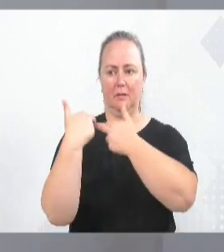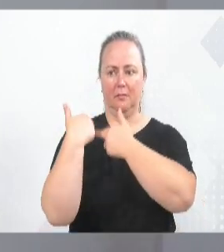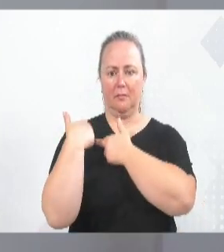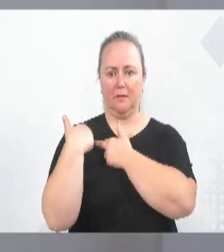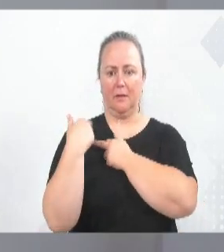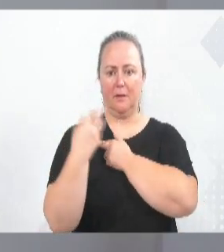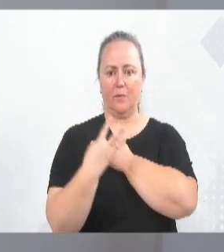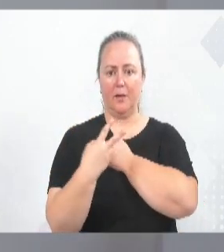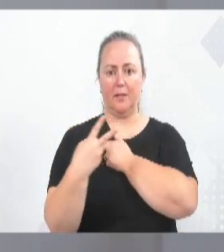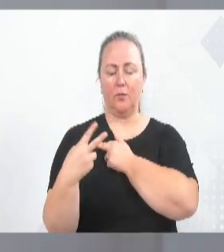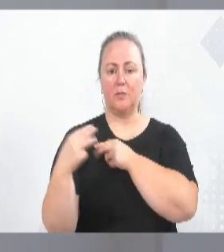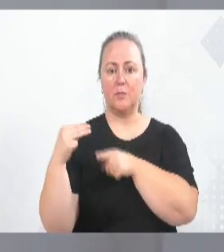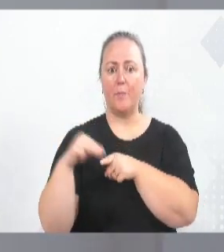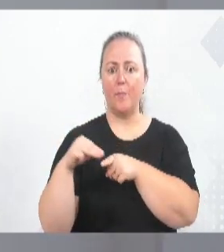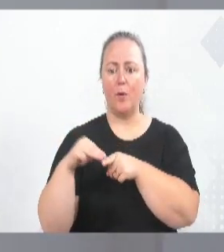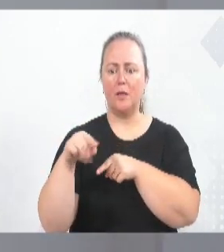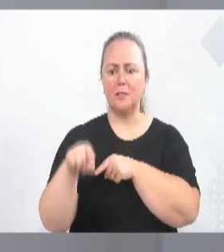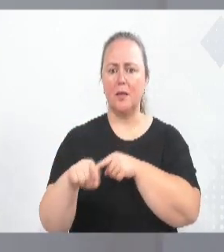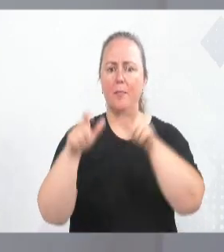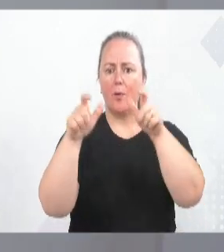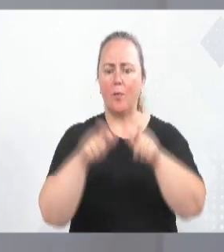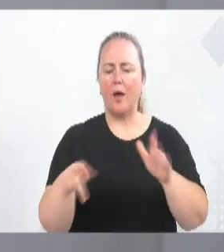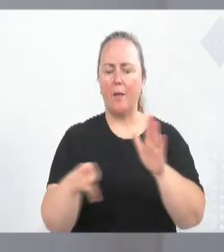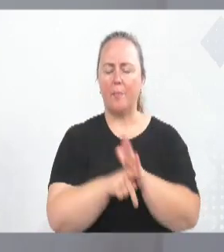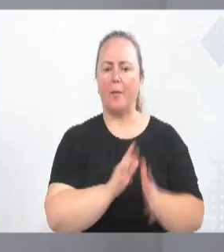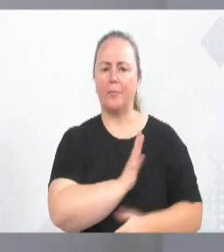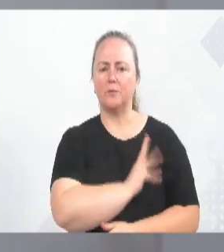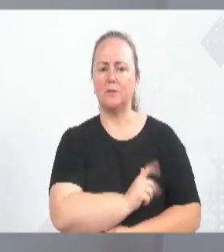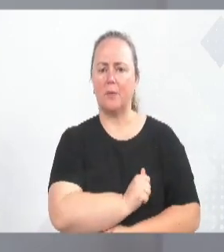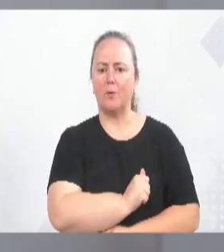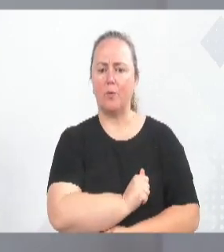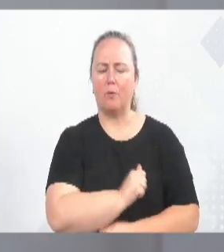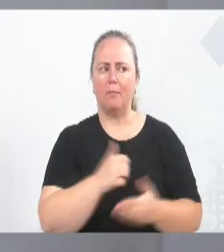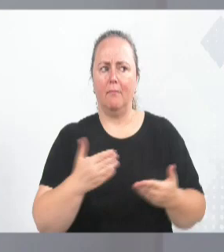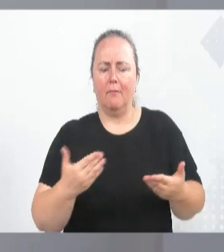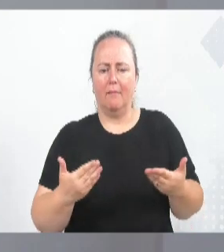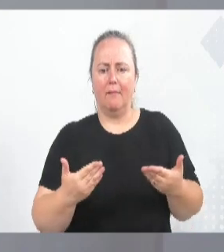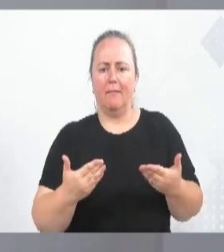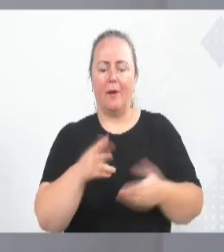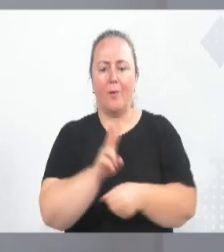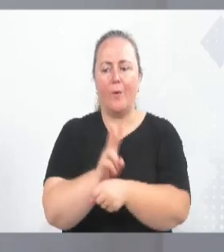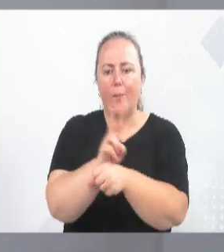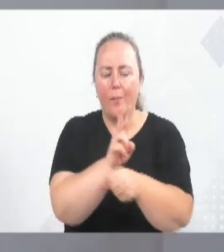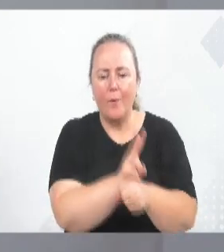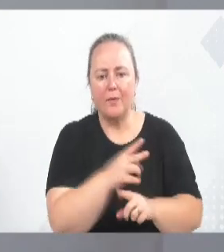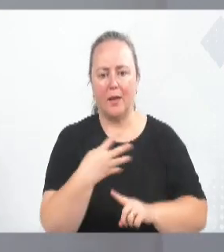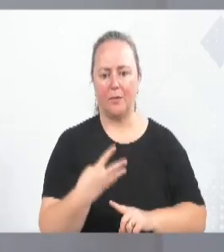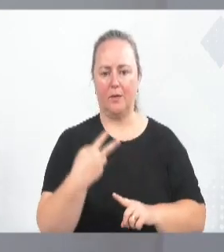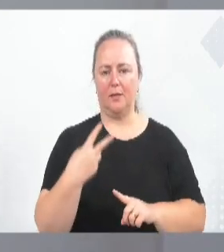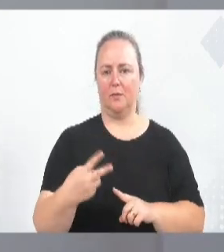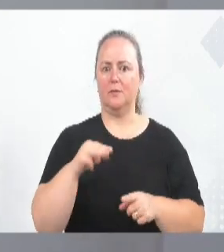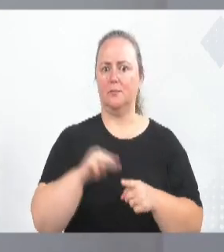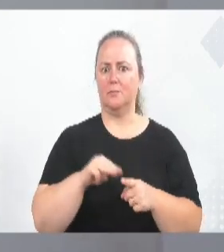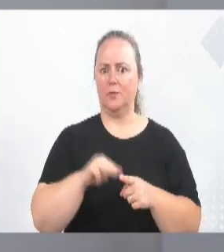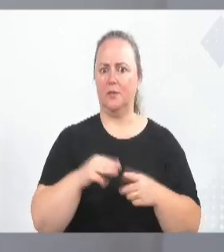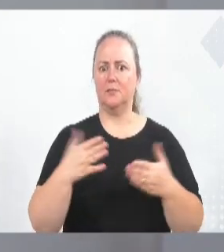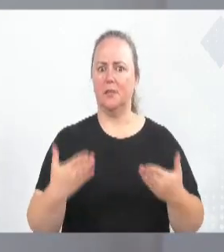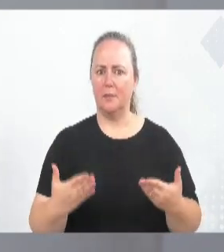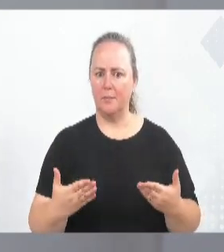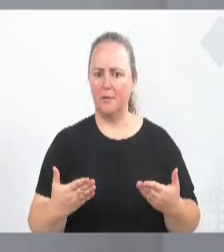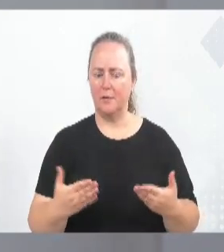municípios, senhores. Essa central de regulação do SAMU, aqui em Blumenau, ela é responsável por mais de 42